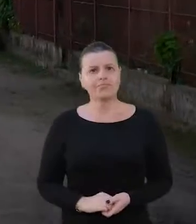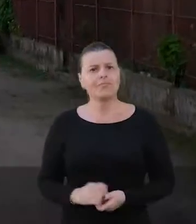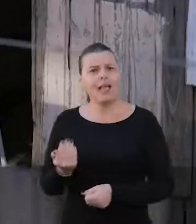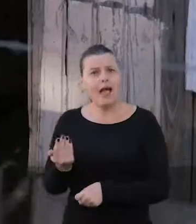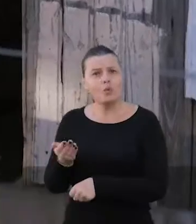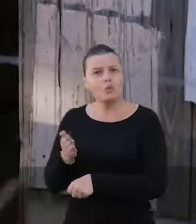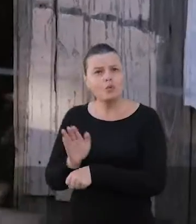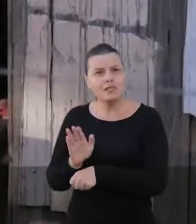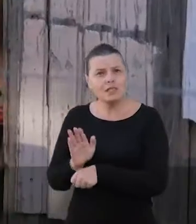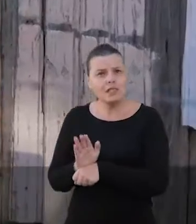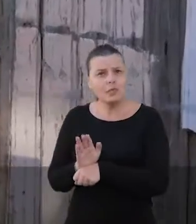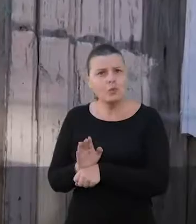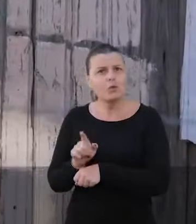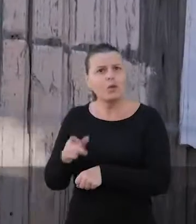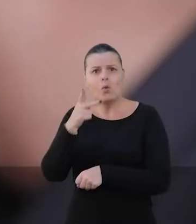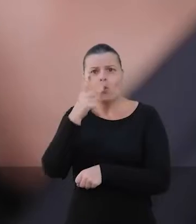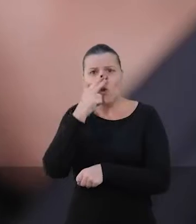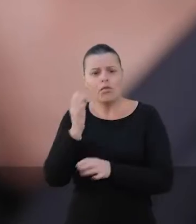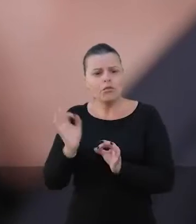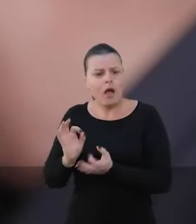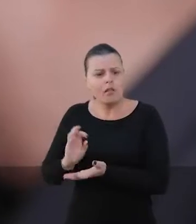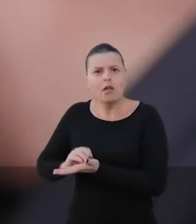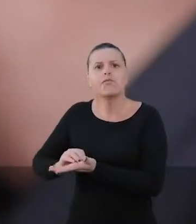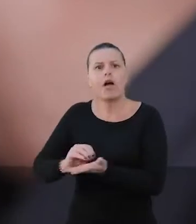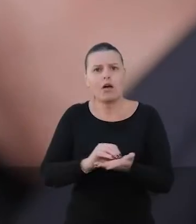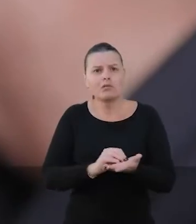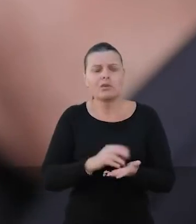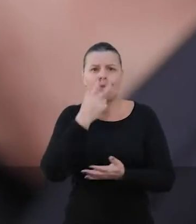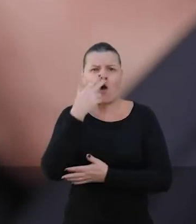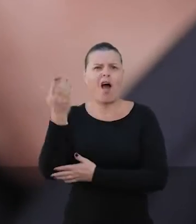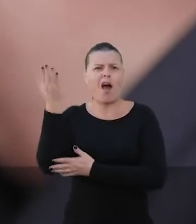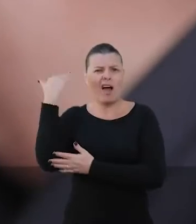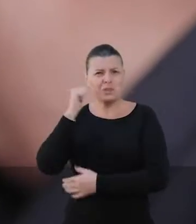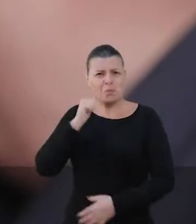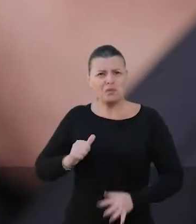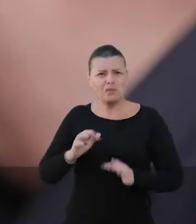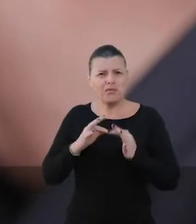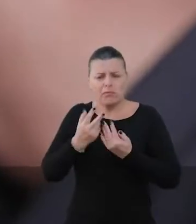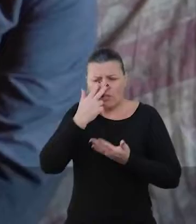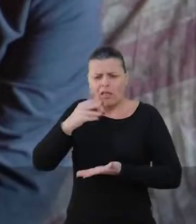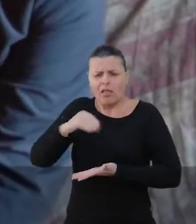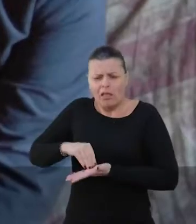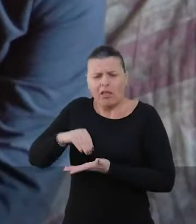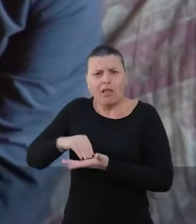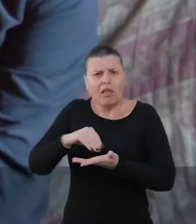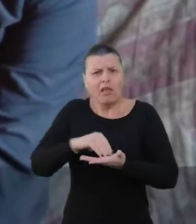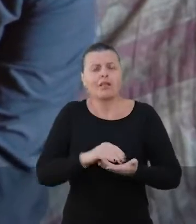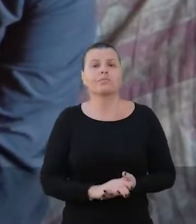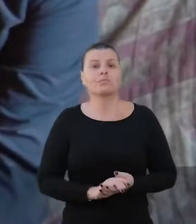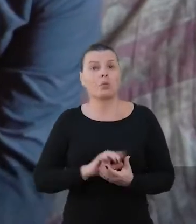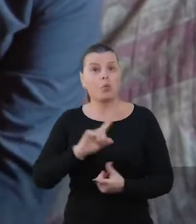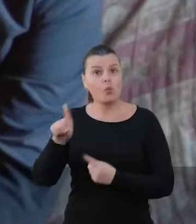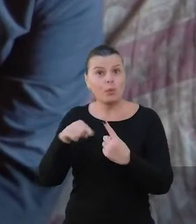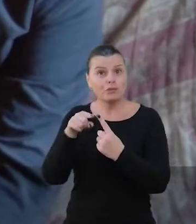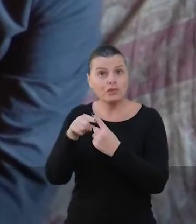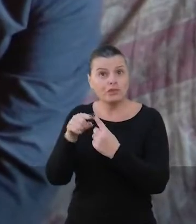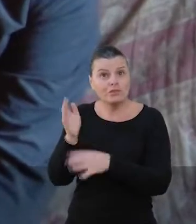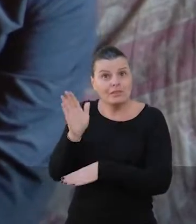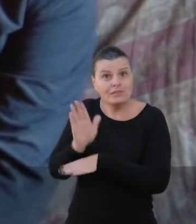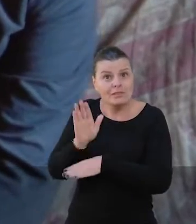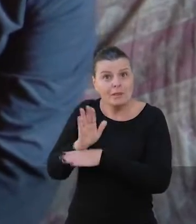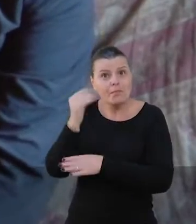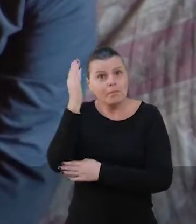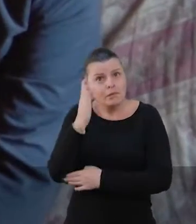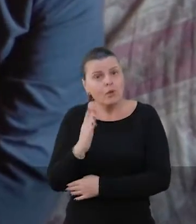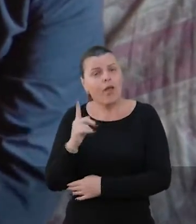O auxílio, ele não está te deixando desamparada como antigamente o Bolsa Família. A lógica do Auxílio